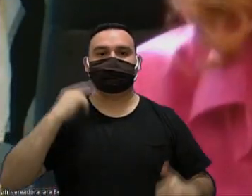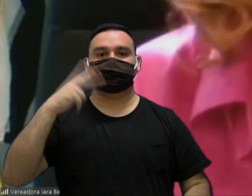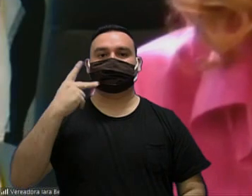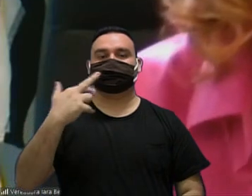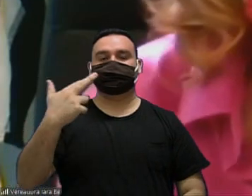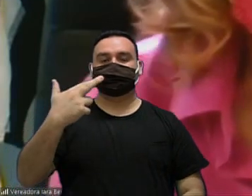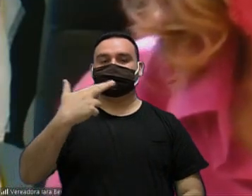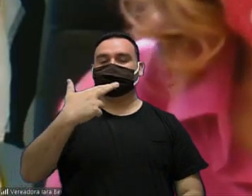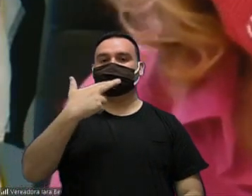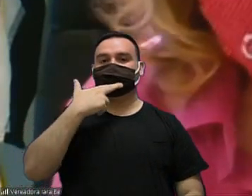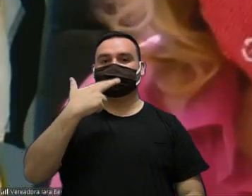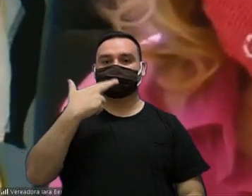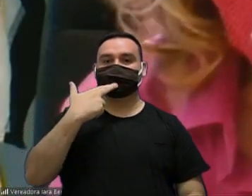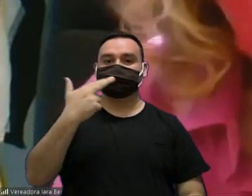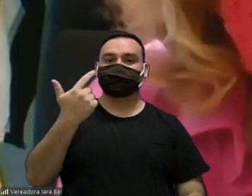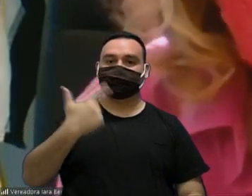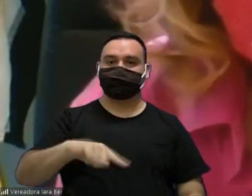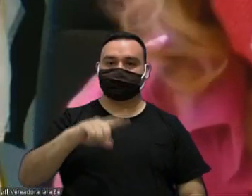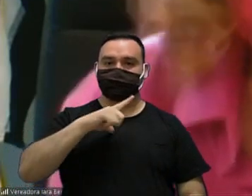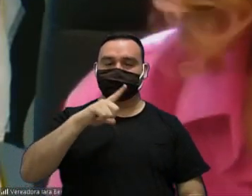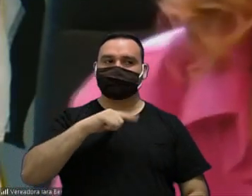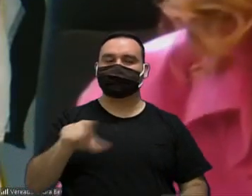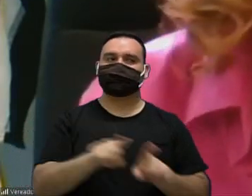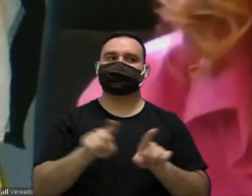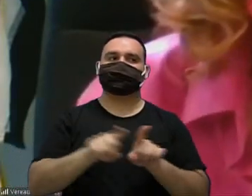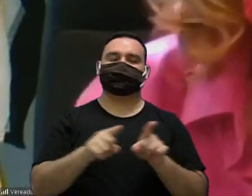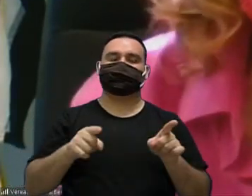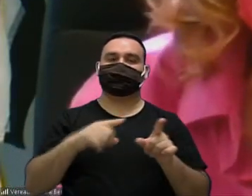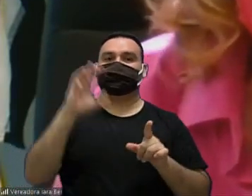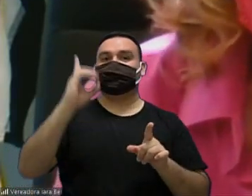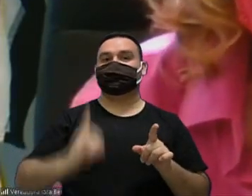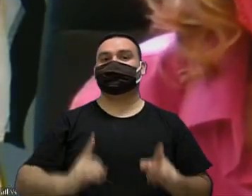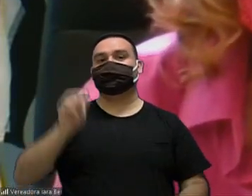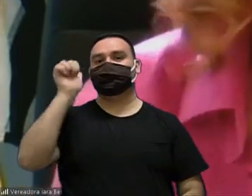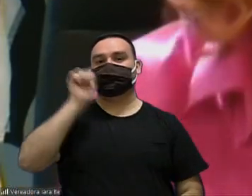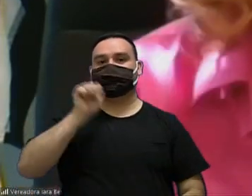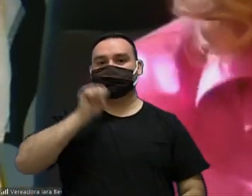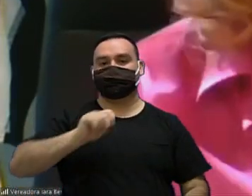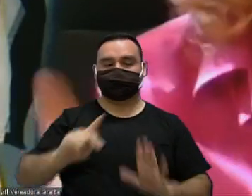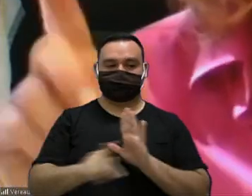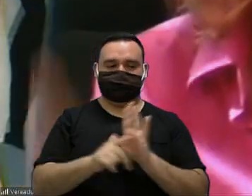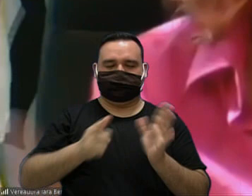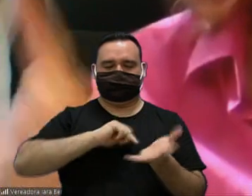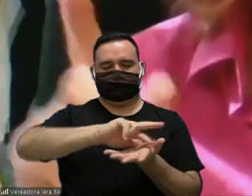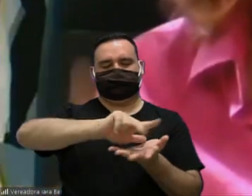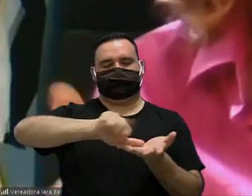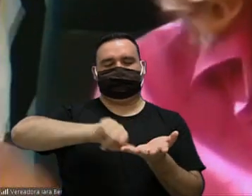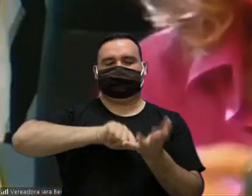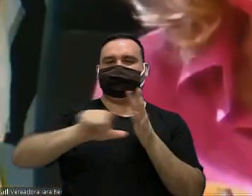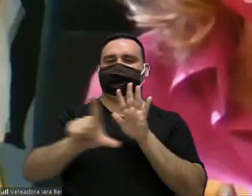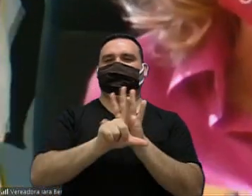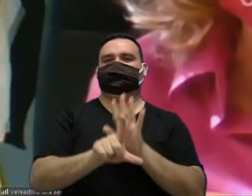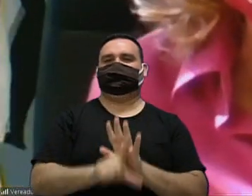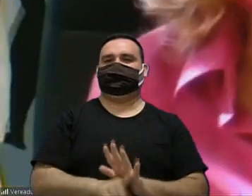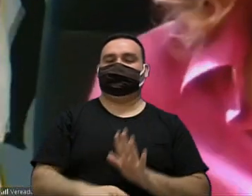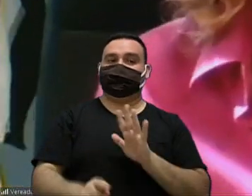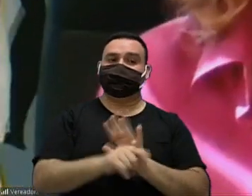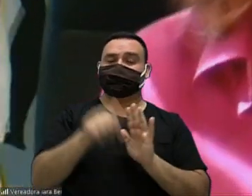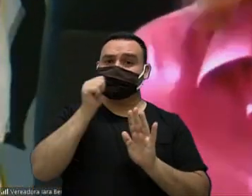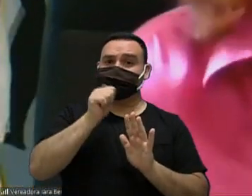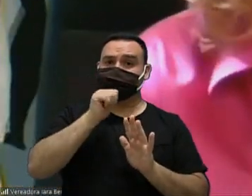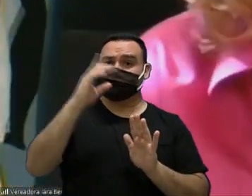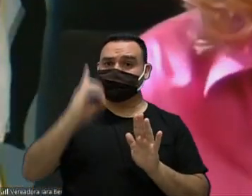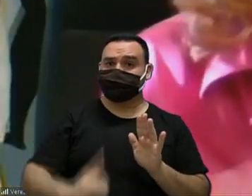enviasse isso para apreciação do conselho municipal dos direitos da mulher nós temos inúmeras políticas municipais de proteção da mulher